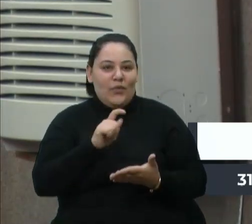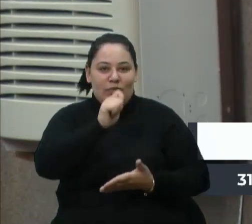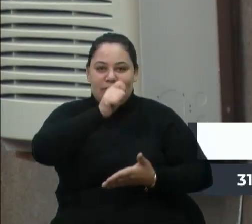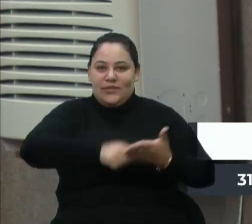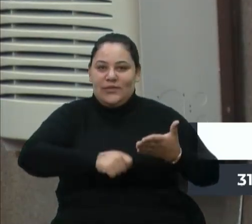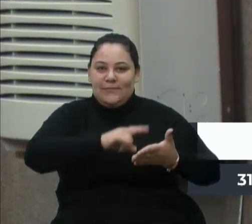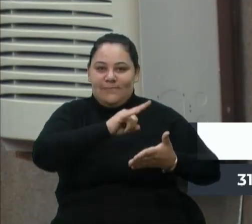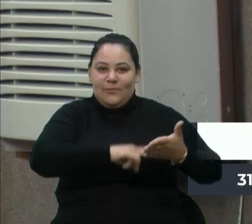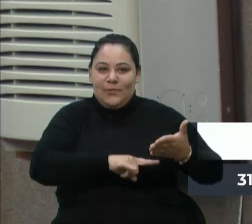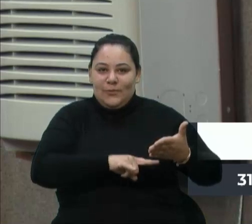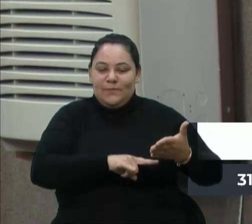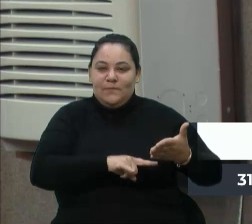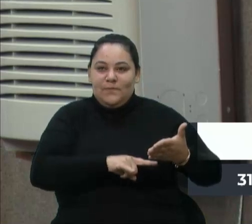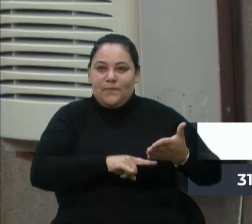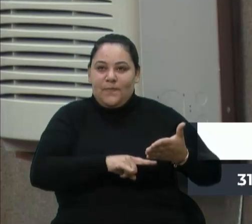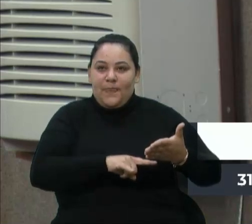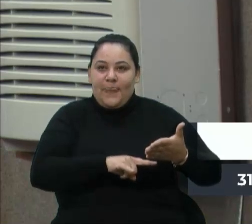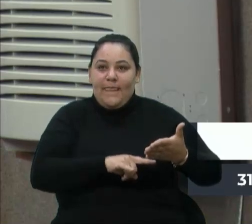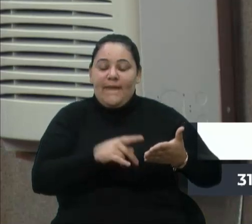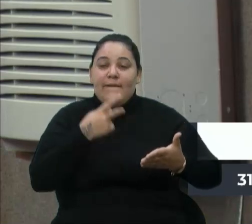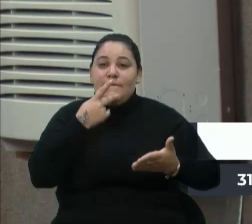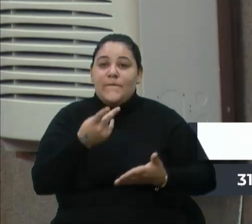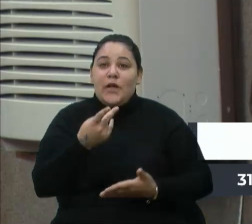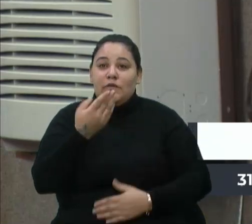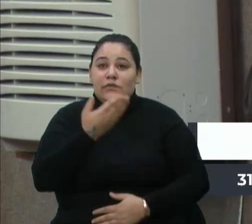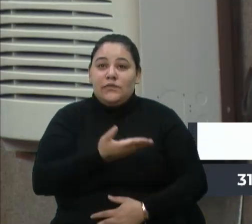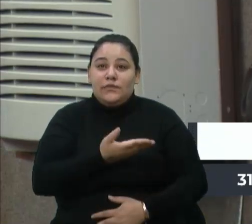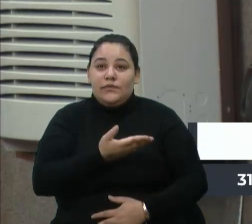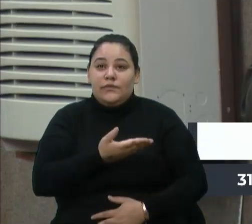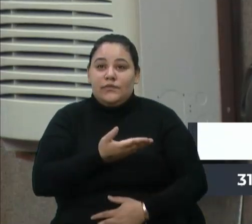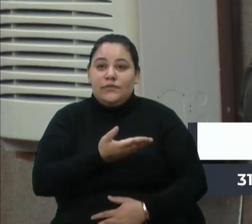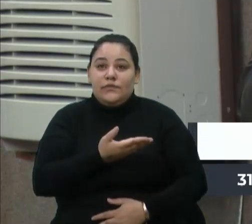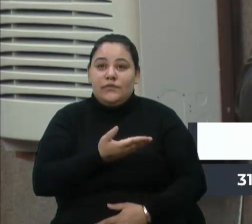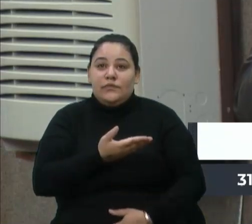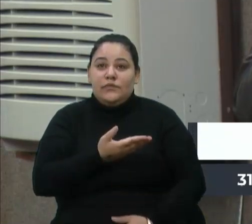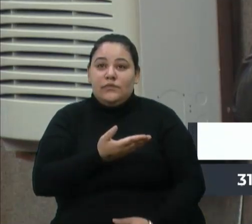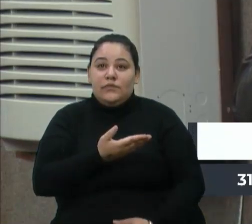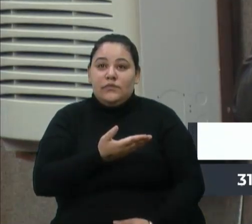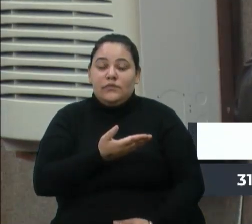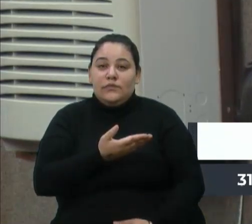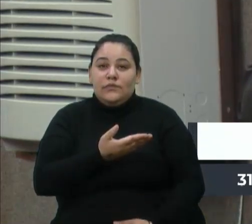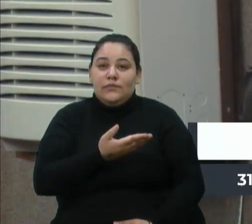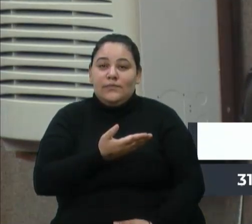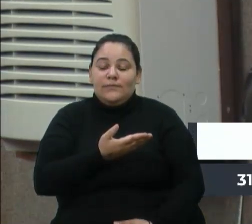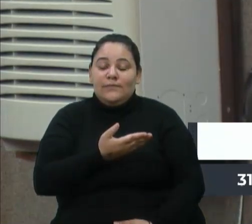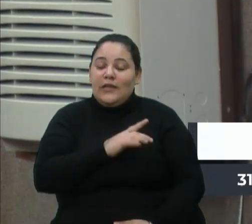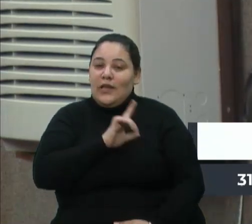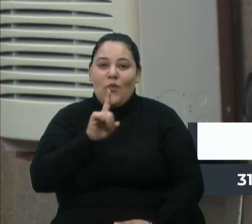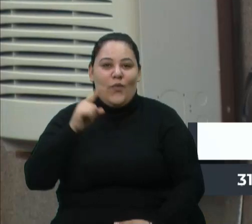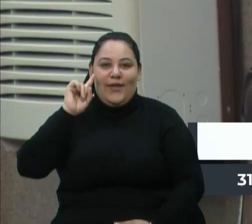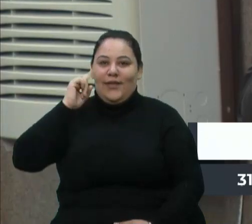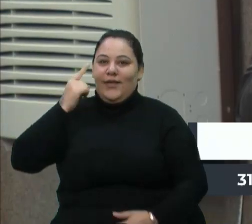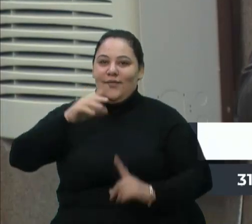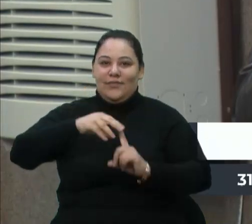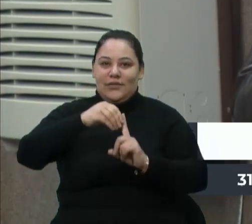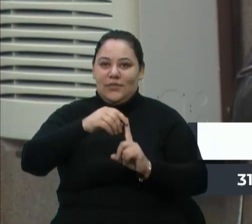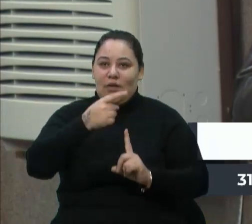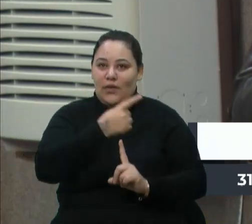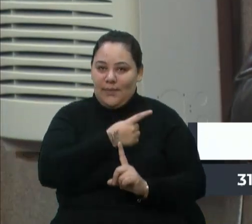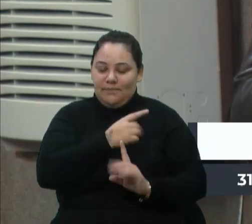e digo que essa não é, vamos dizer assim, a ideia predominante lá.